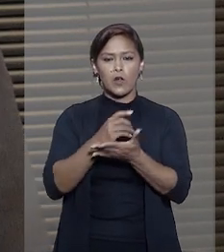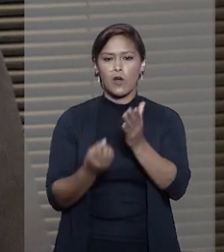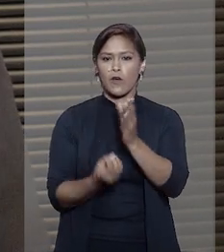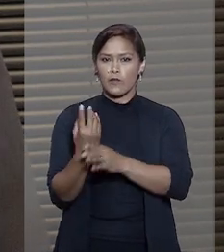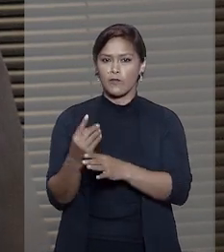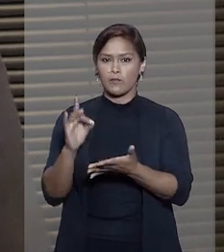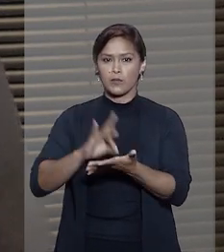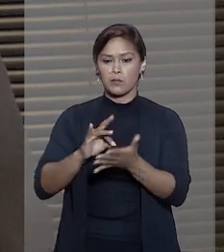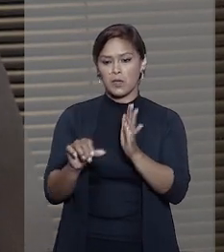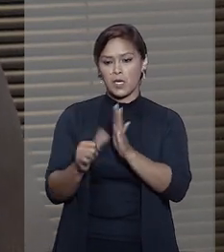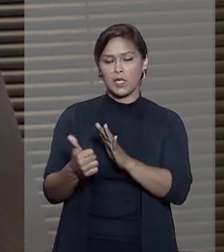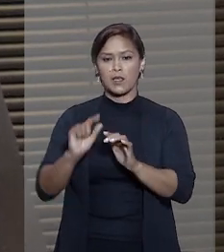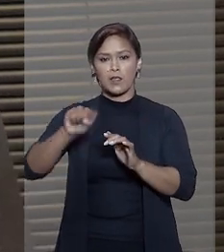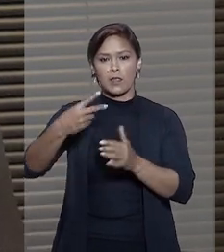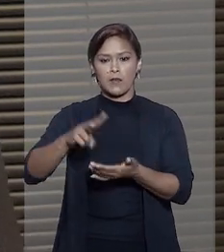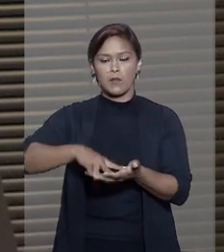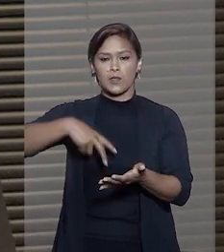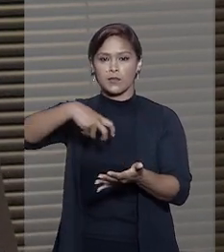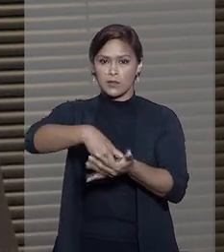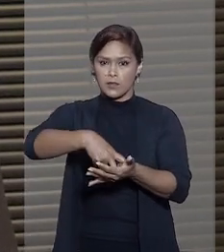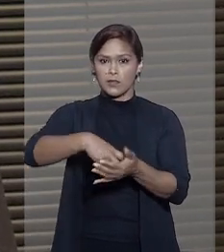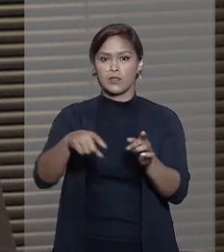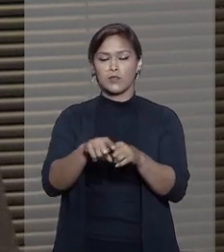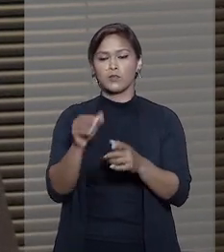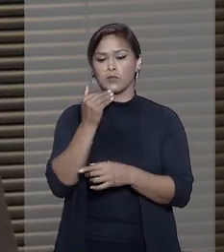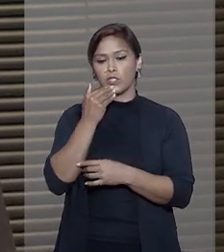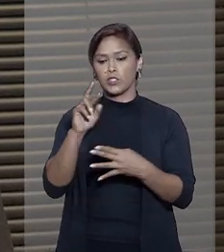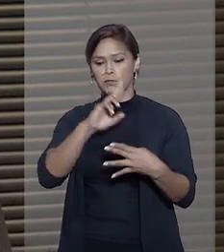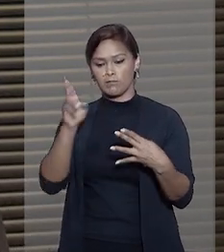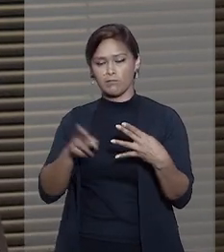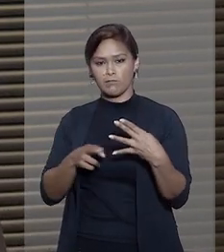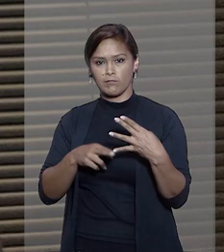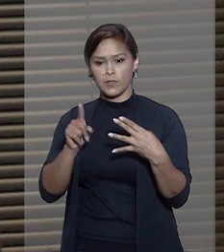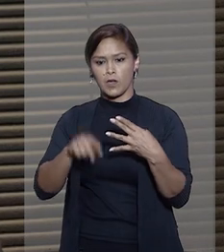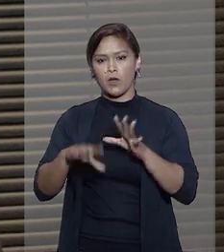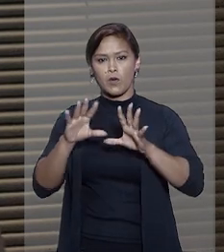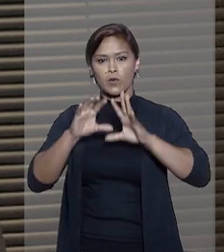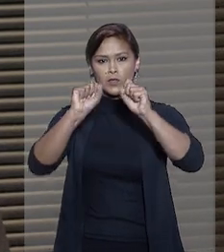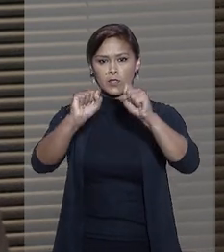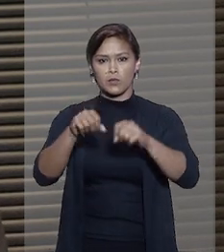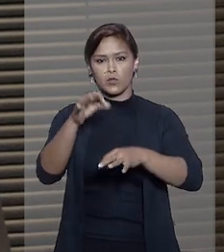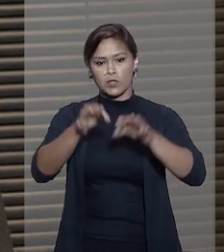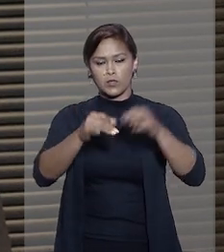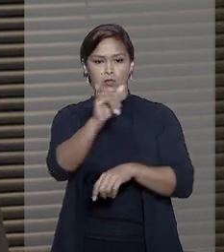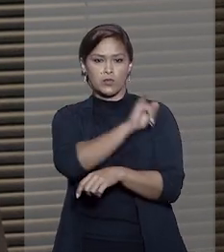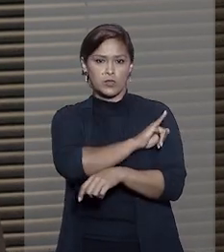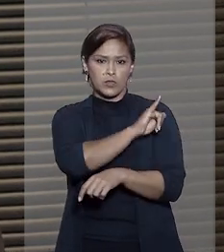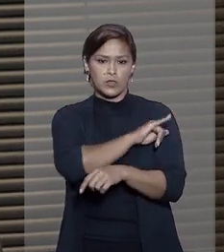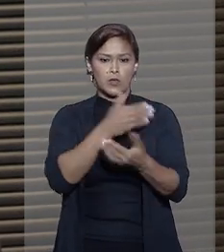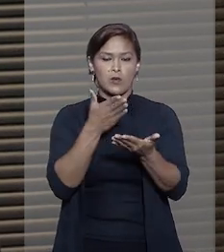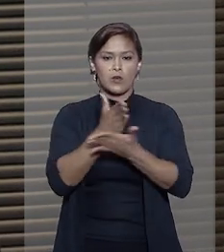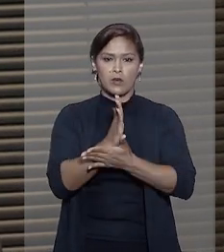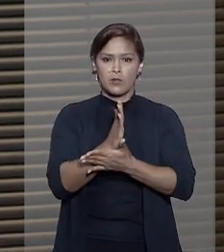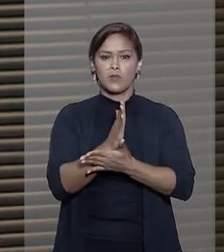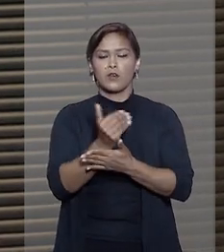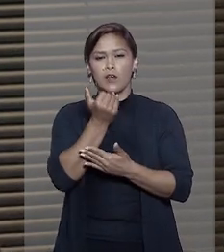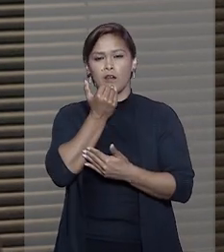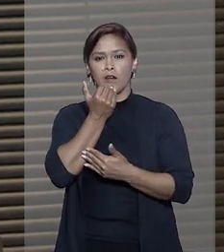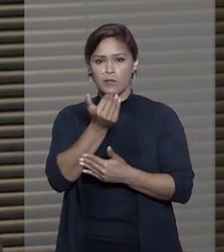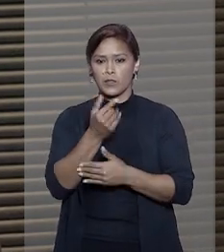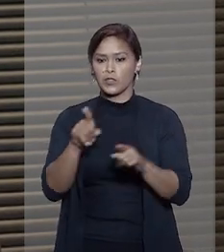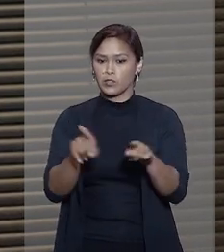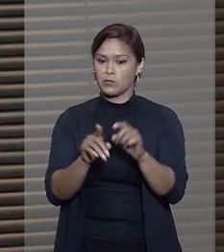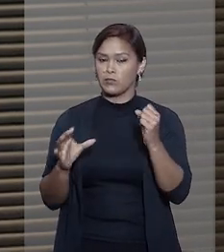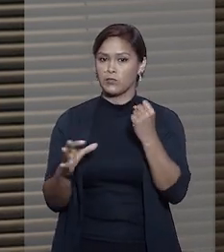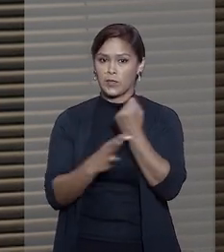original. Depois da sentença de improcedência do pedido em primeira instância, o Tribunal de Justiça do Rio de Janeiro deu provimento à apelação